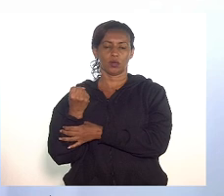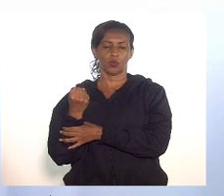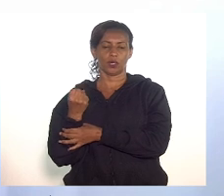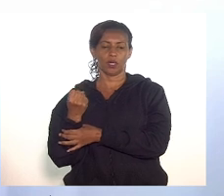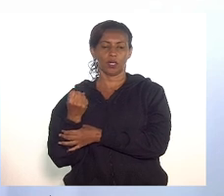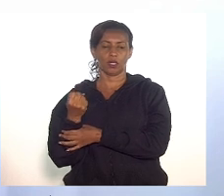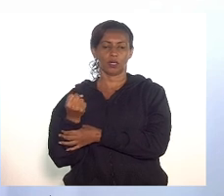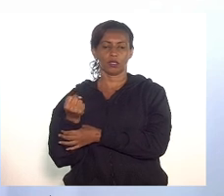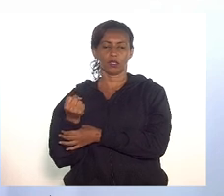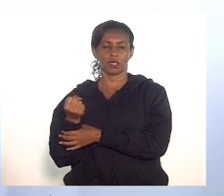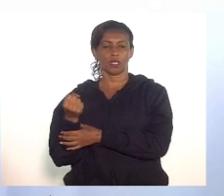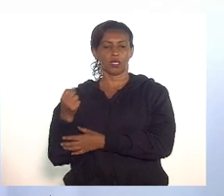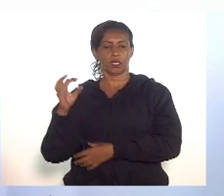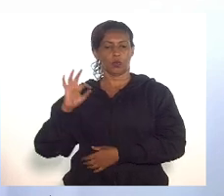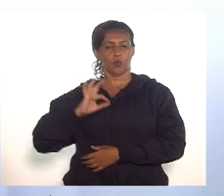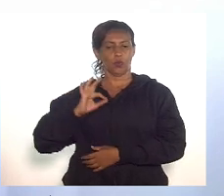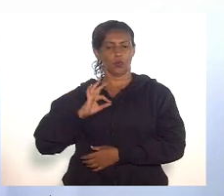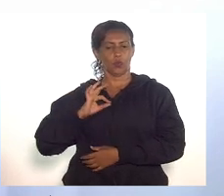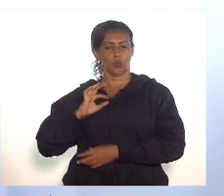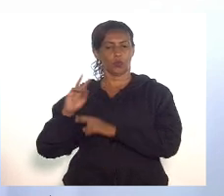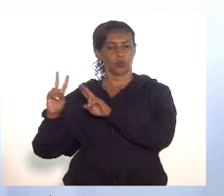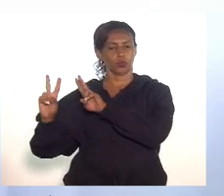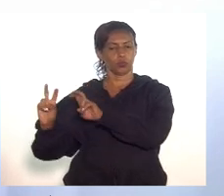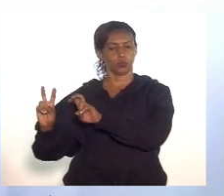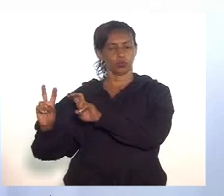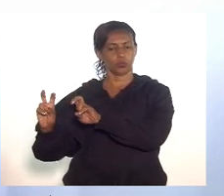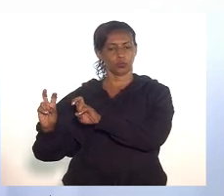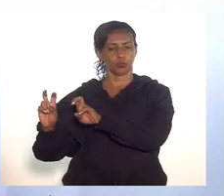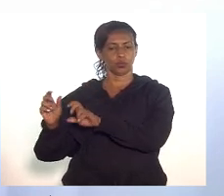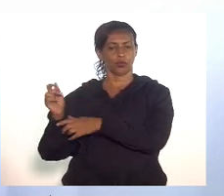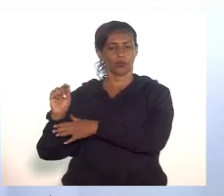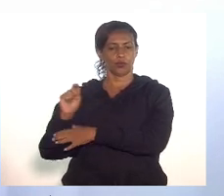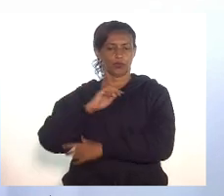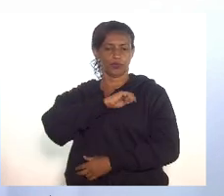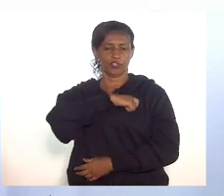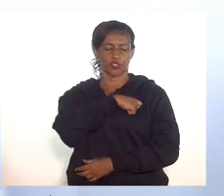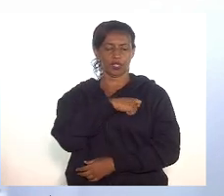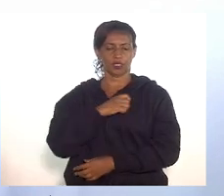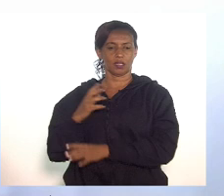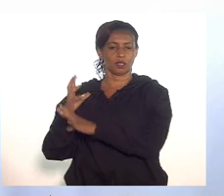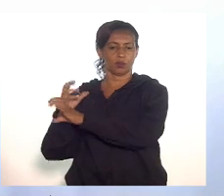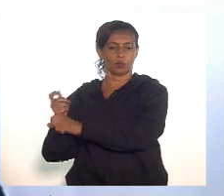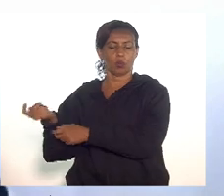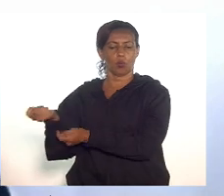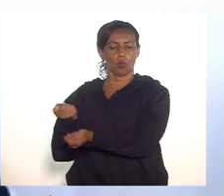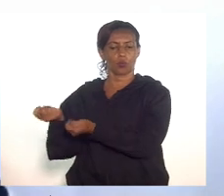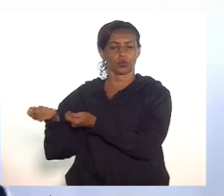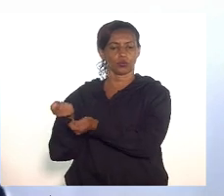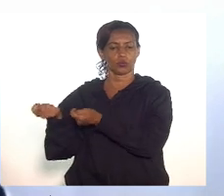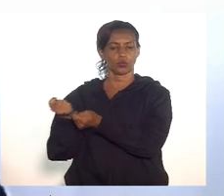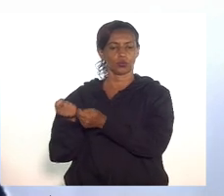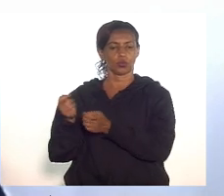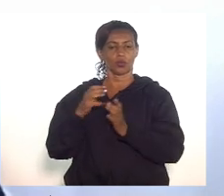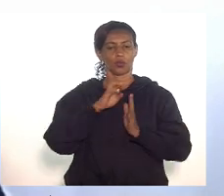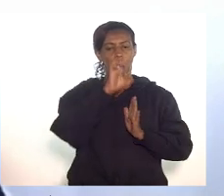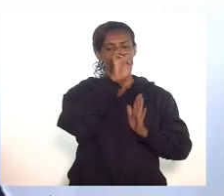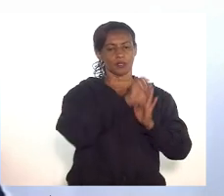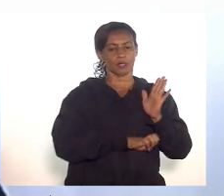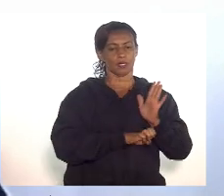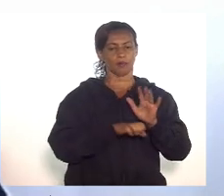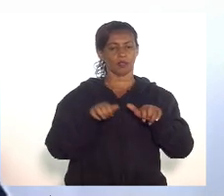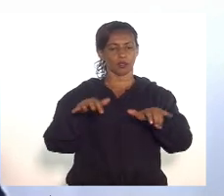Assuntos de Polícia, de Orçamento, Finanças, Fiscalização Financeira e Controle, às emendas de